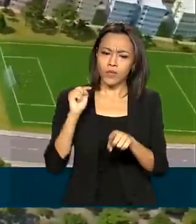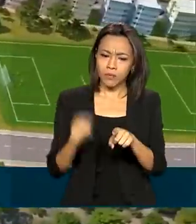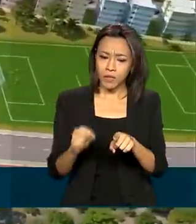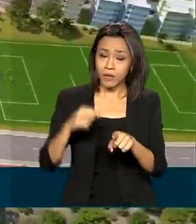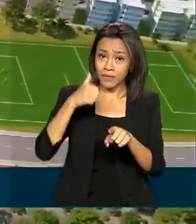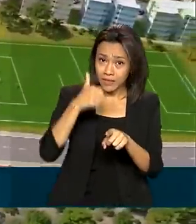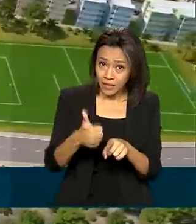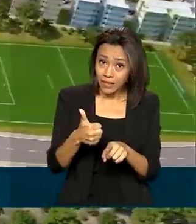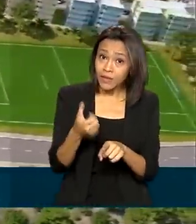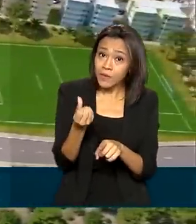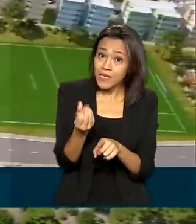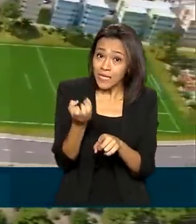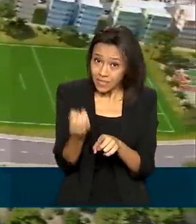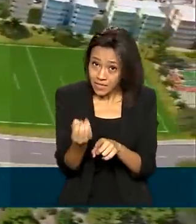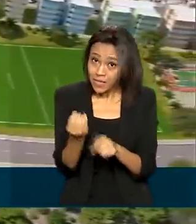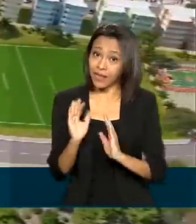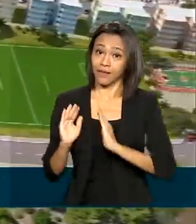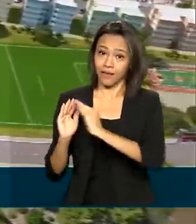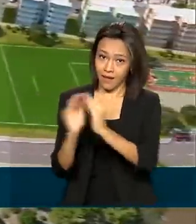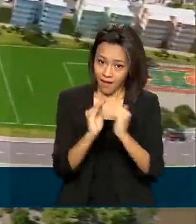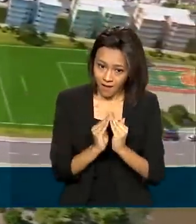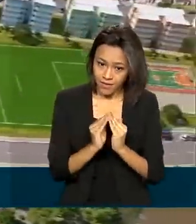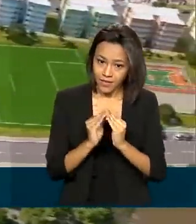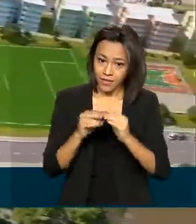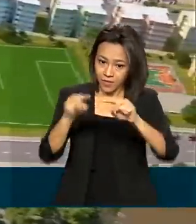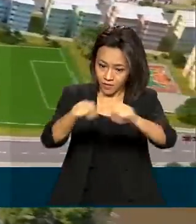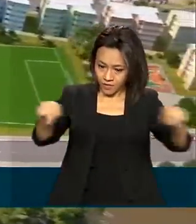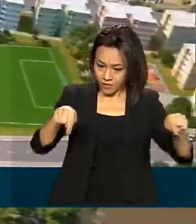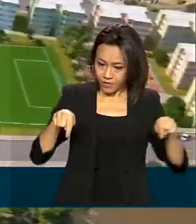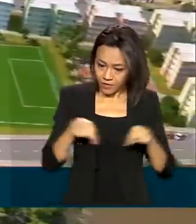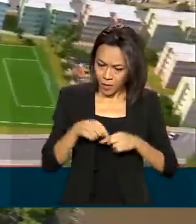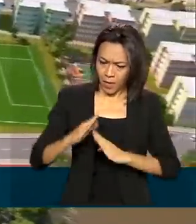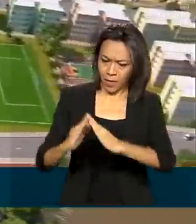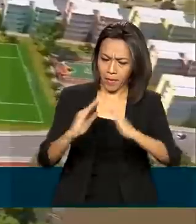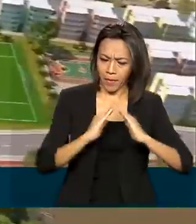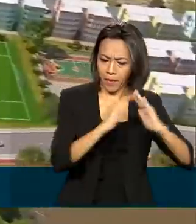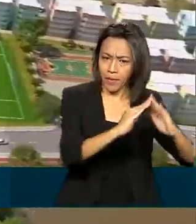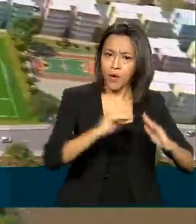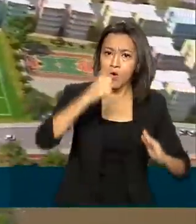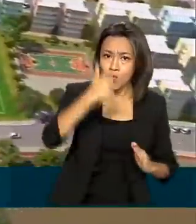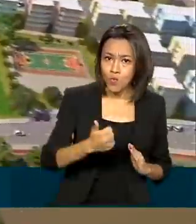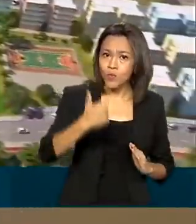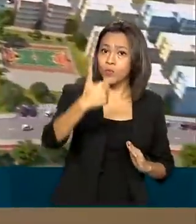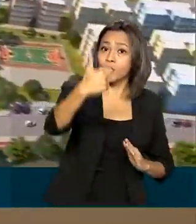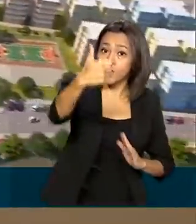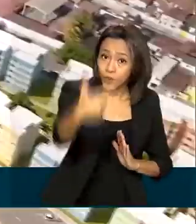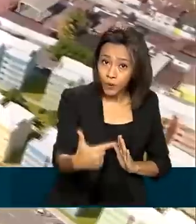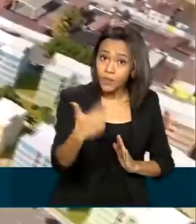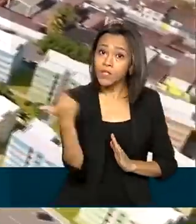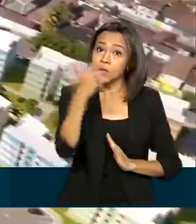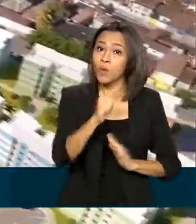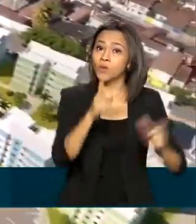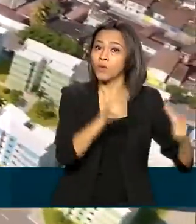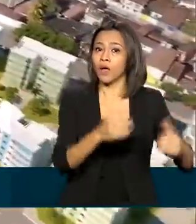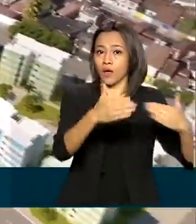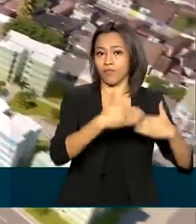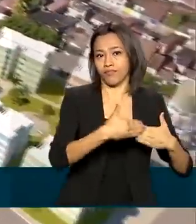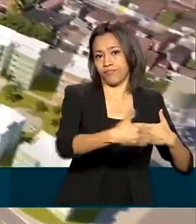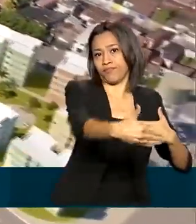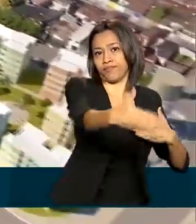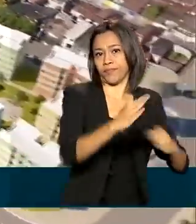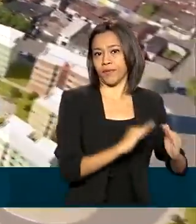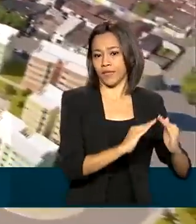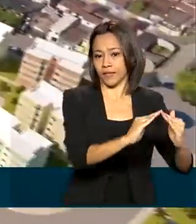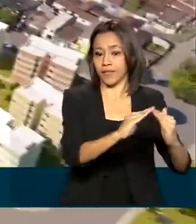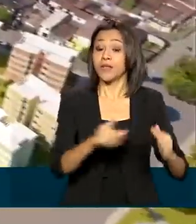imóveis dos residenciais Mário Peixoto Costa I e II e Vilas do Mundau. Além de garantir